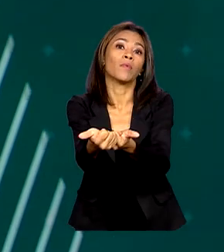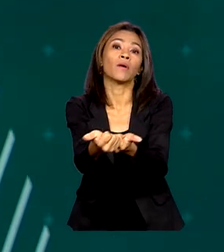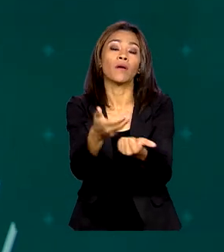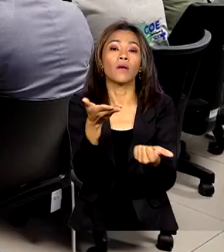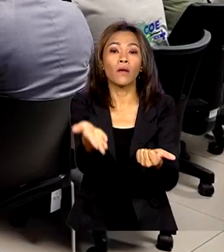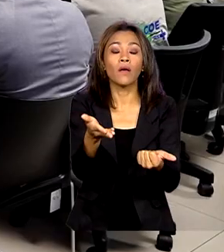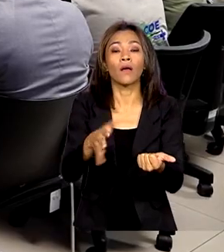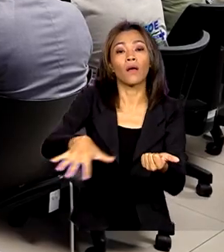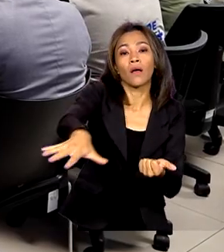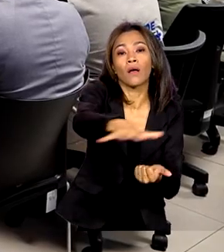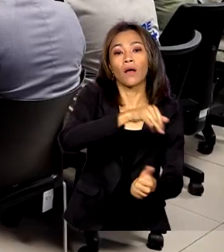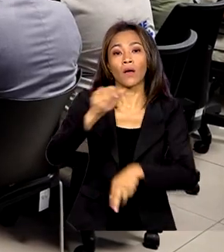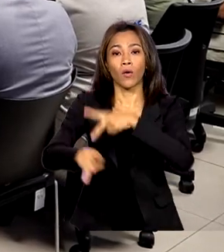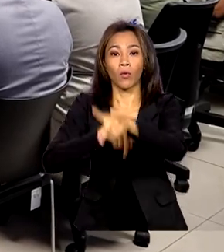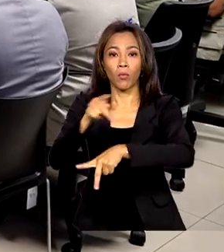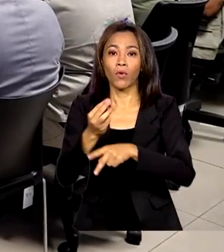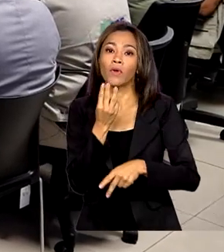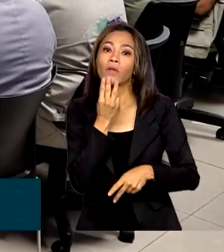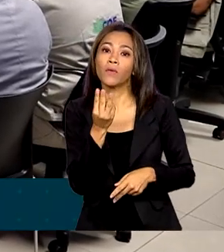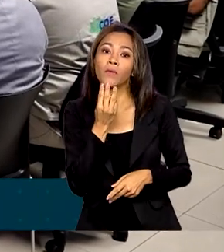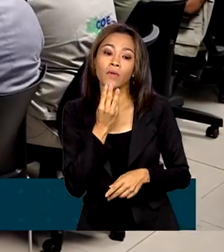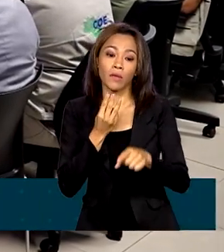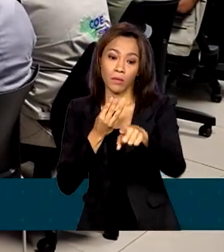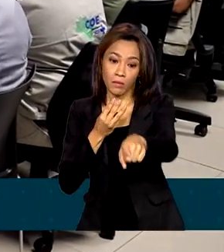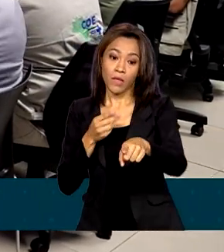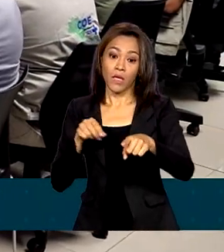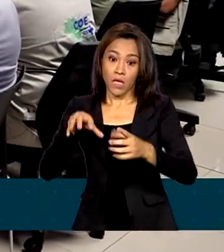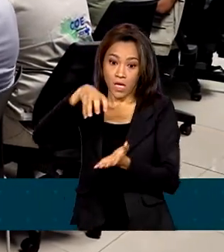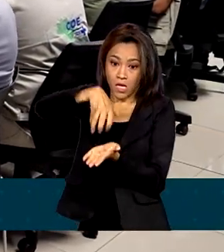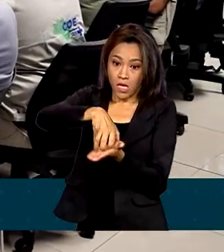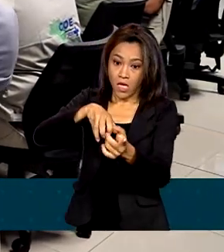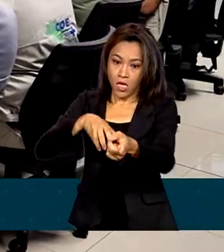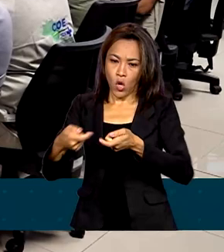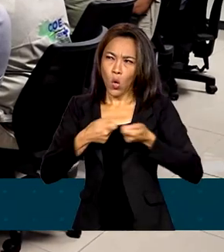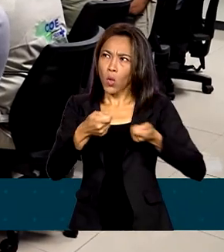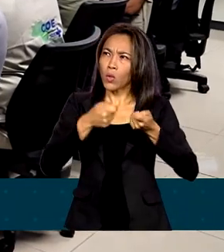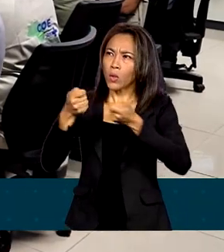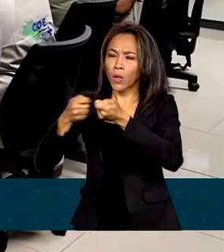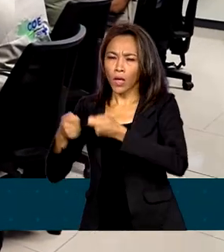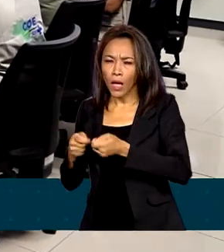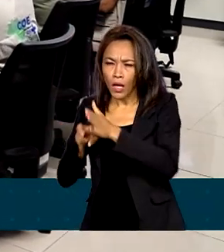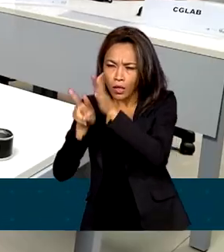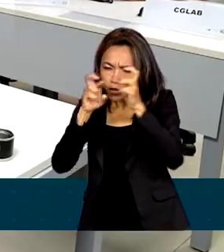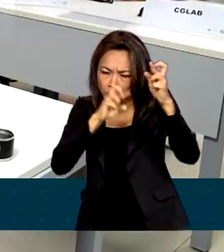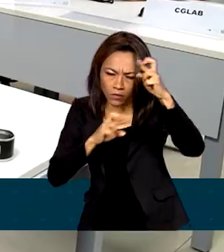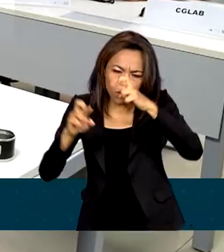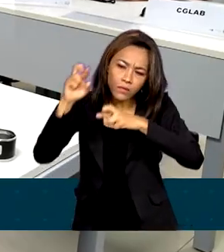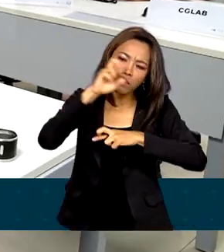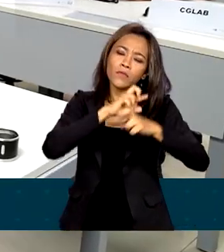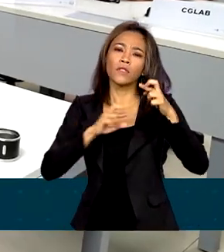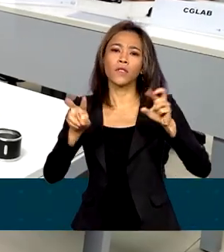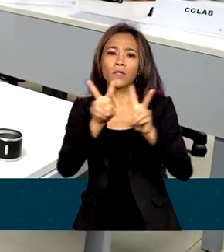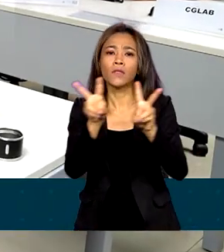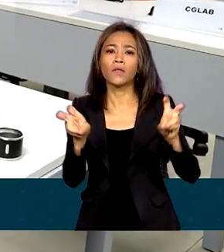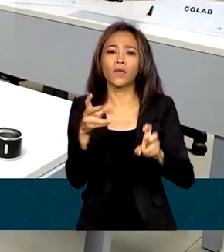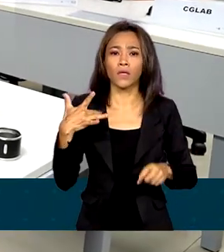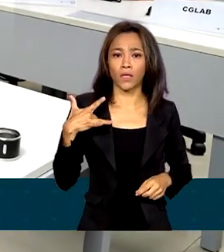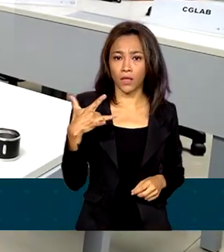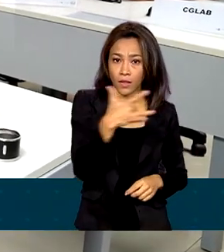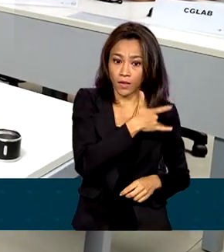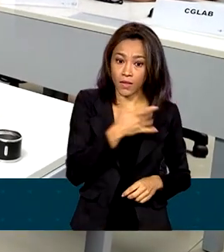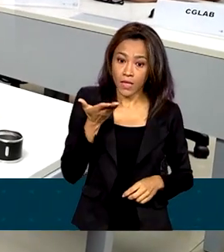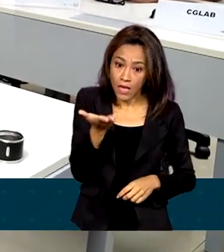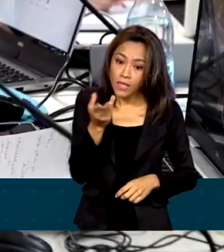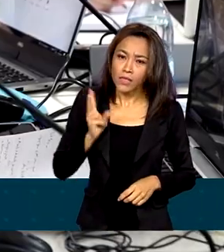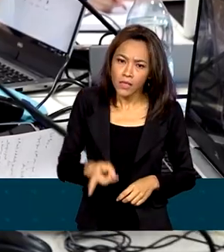Yanomami. O COI tem função de planejar, organizar e controlar medidas de vigilância e assistência à saúde. Em reuniões